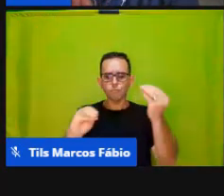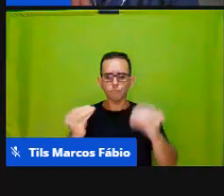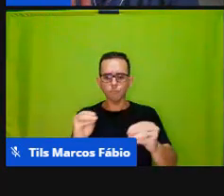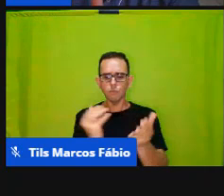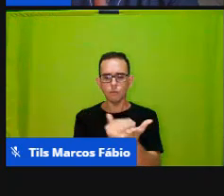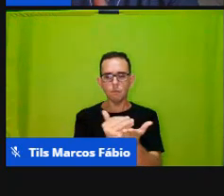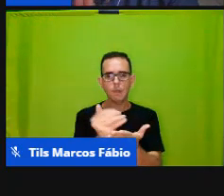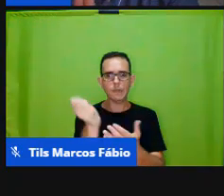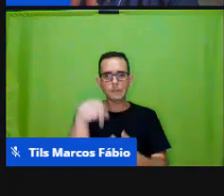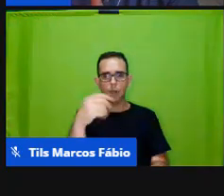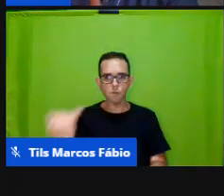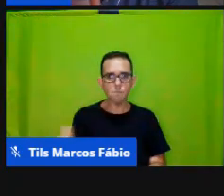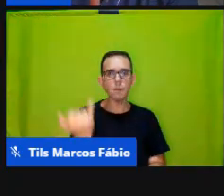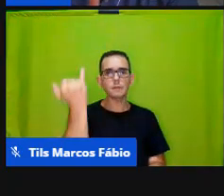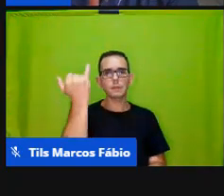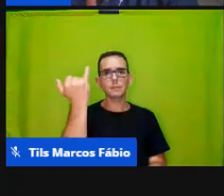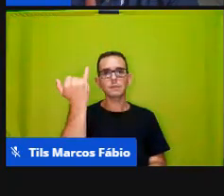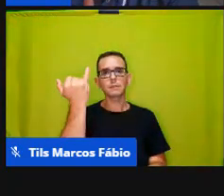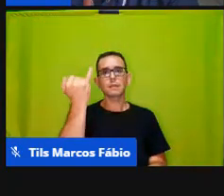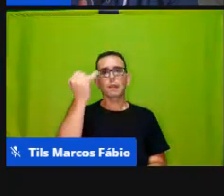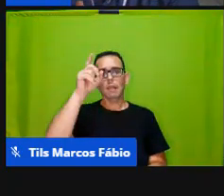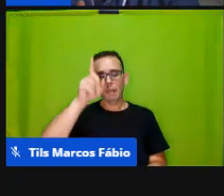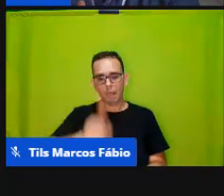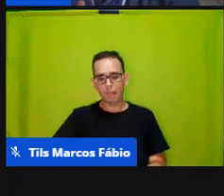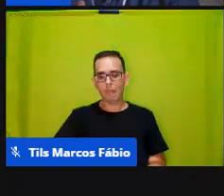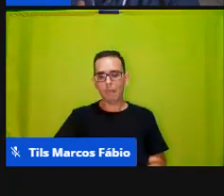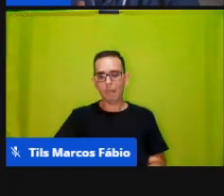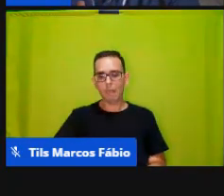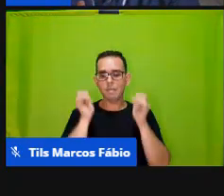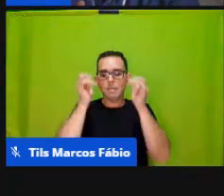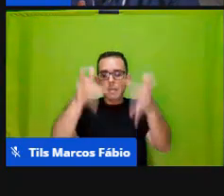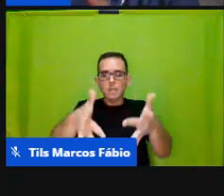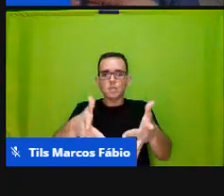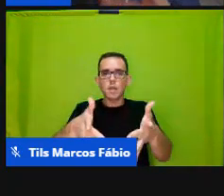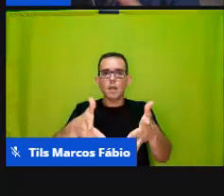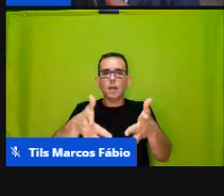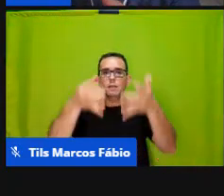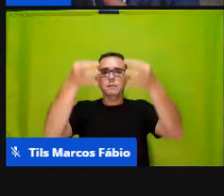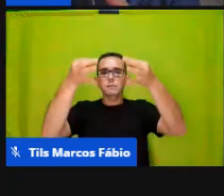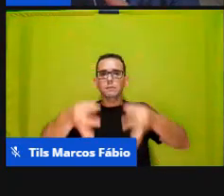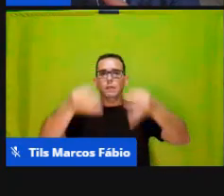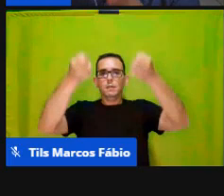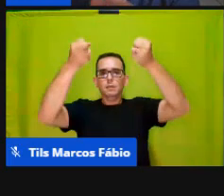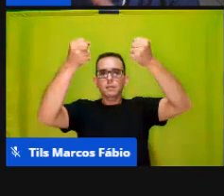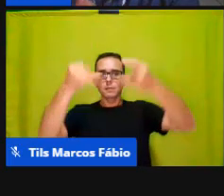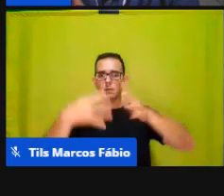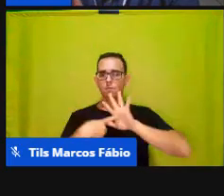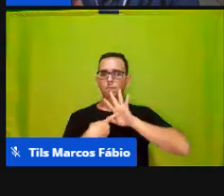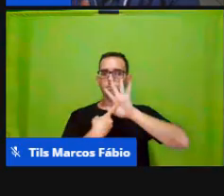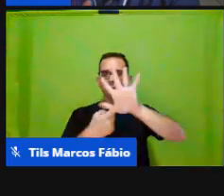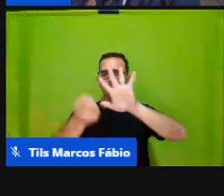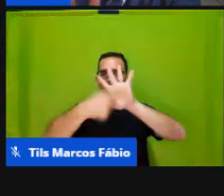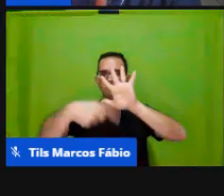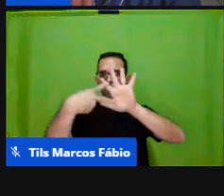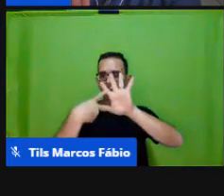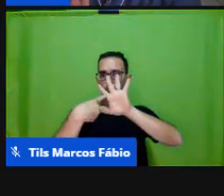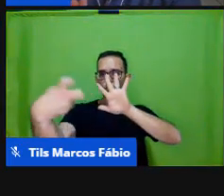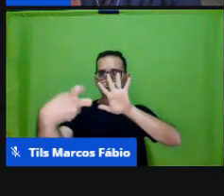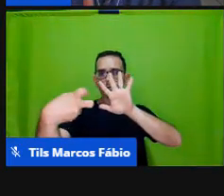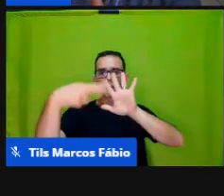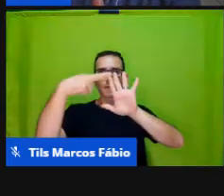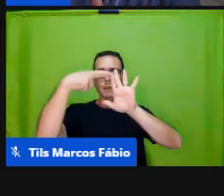o importante é deixar bem expresso para a criança essa regularidade